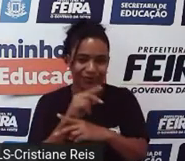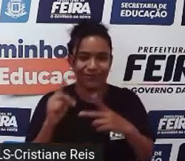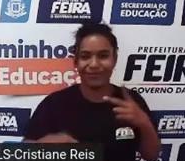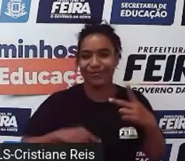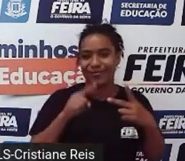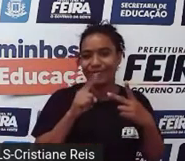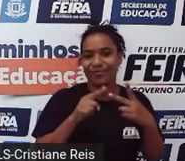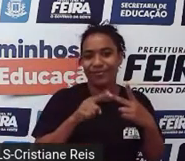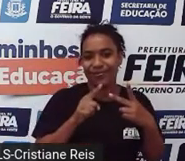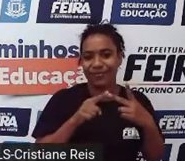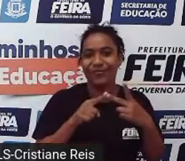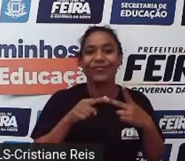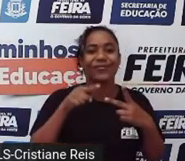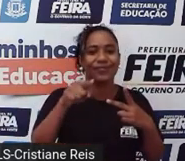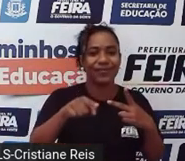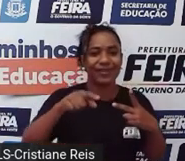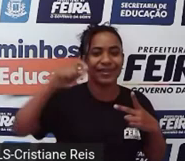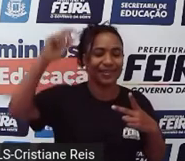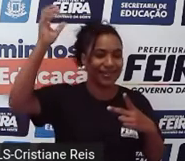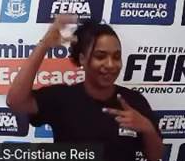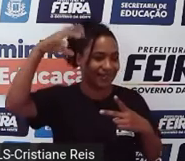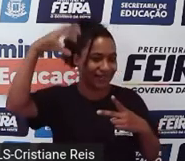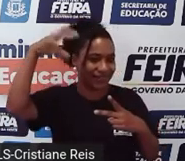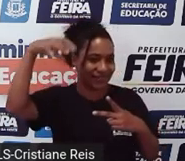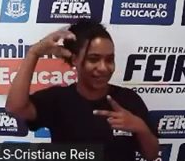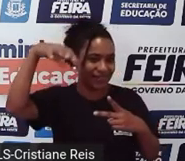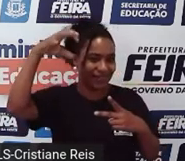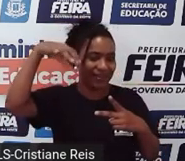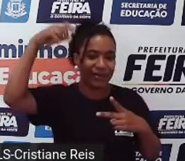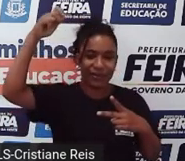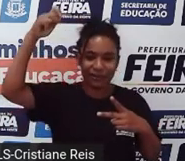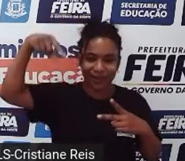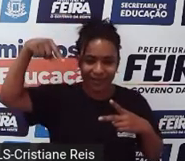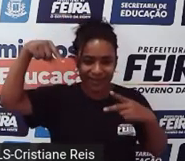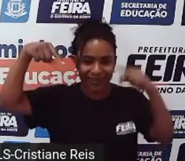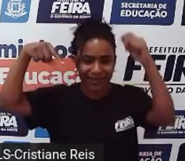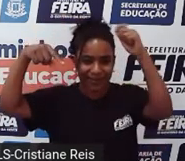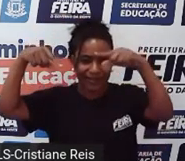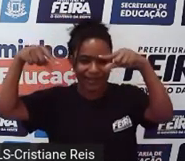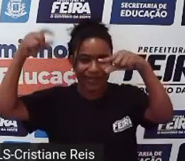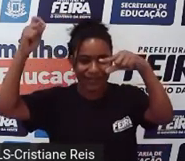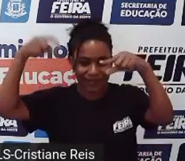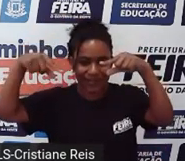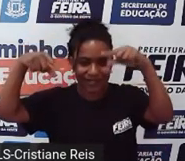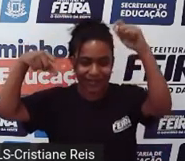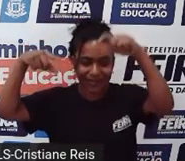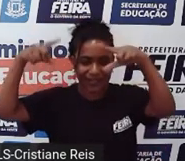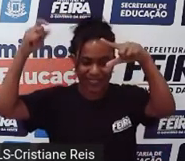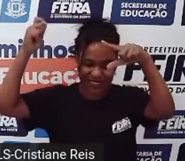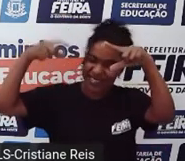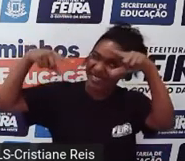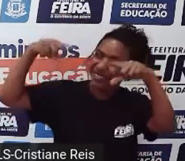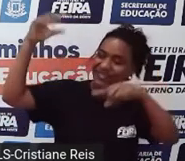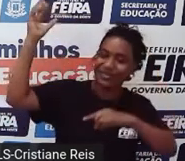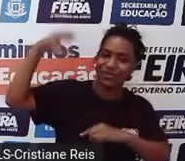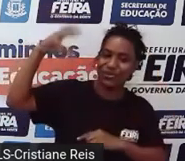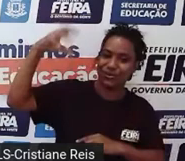o quê? Olha as gotinhas de rain, chuva. It's raining. Está chuvoso.